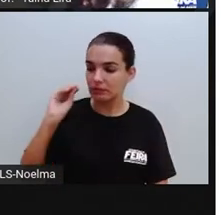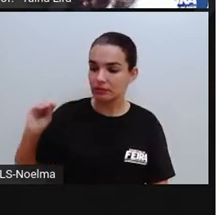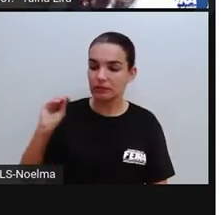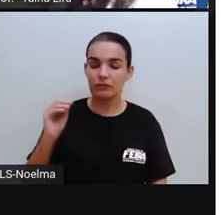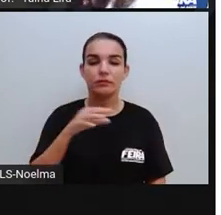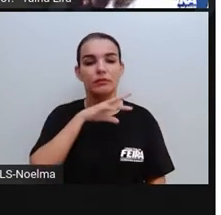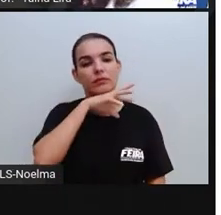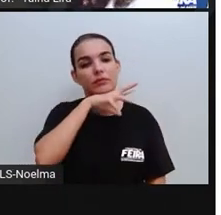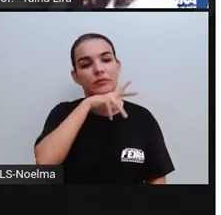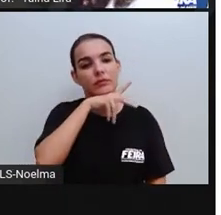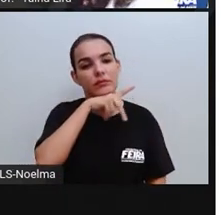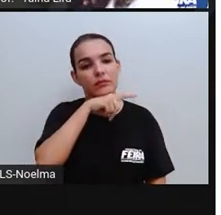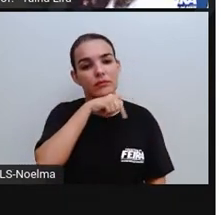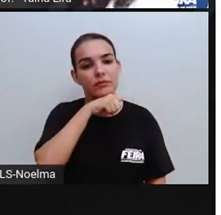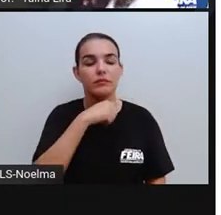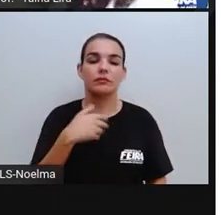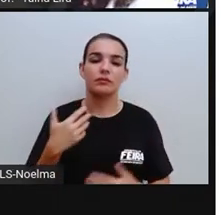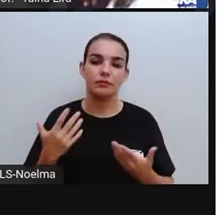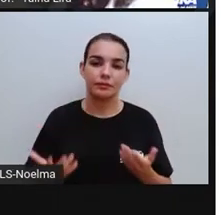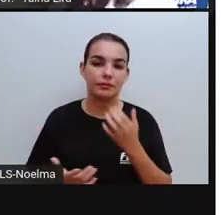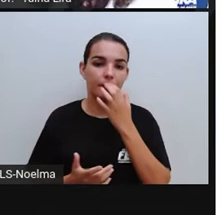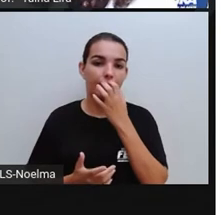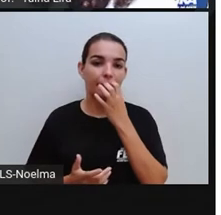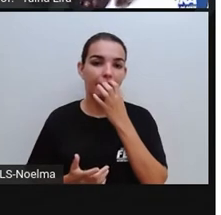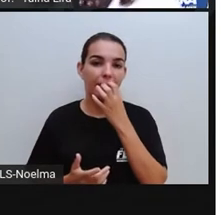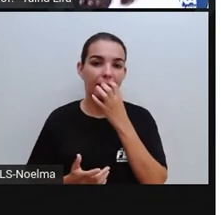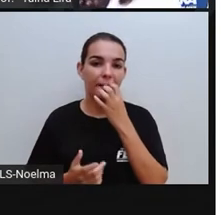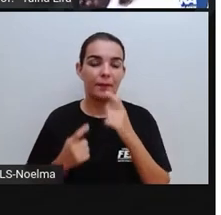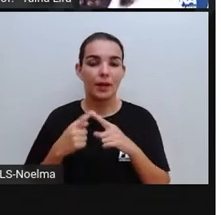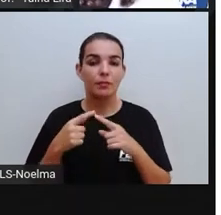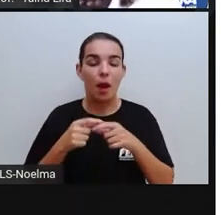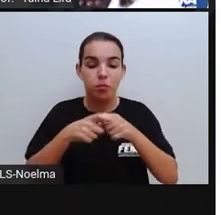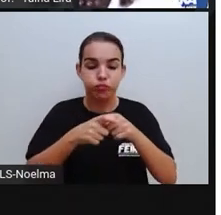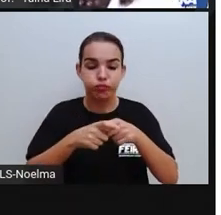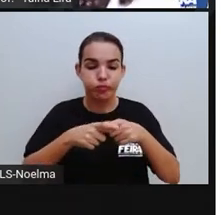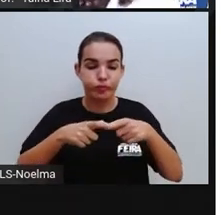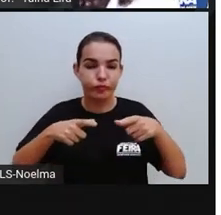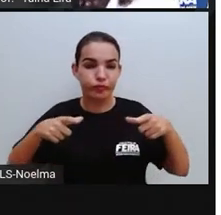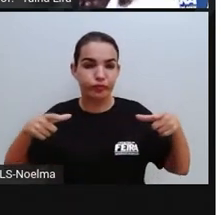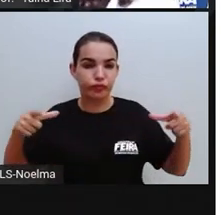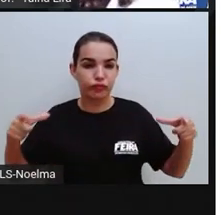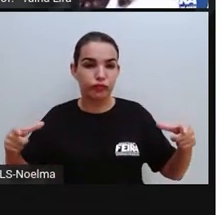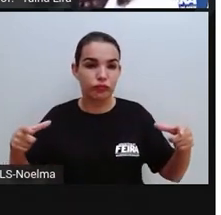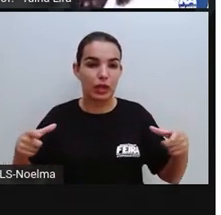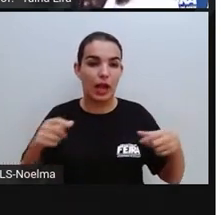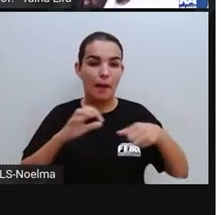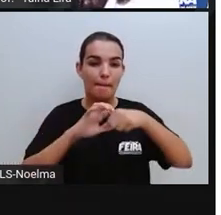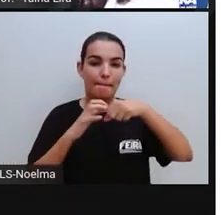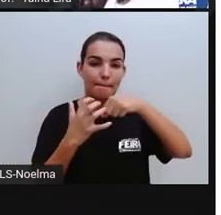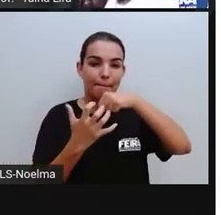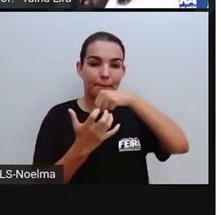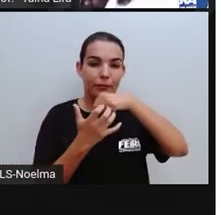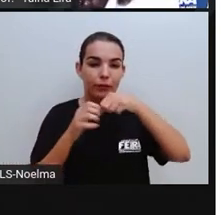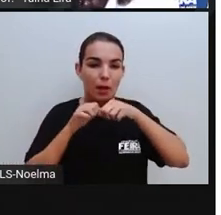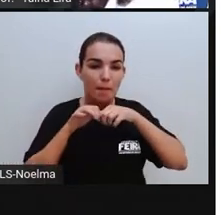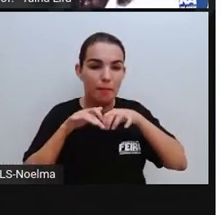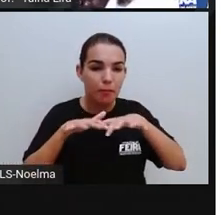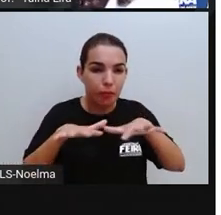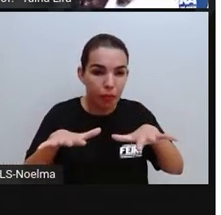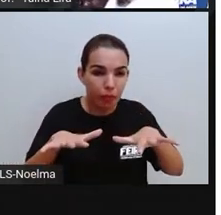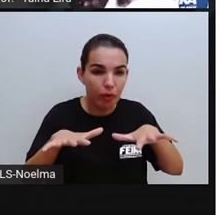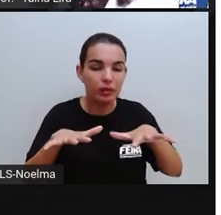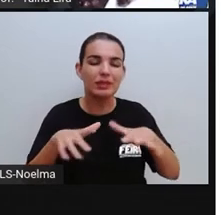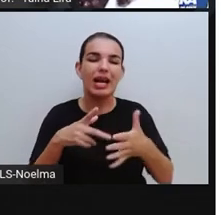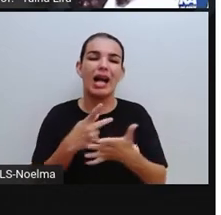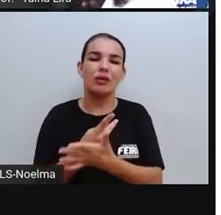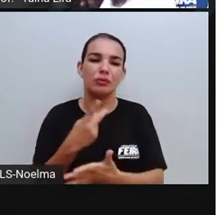animais, o abandono cresceu aí, principalmente durante a pandemia, vários animaizinhos aí